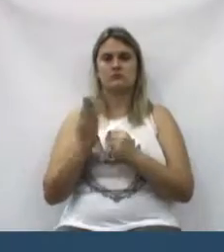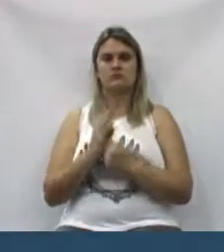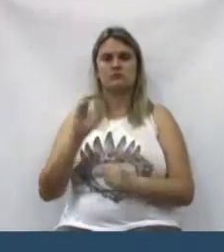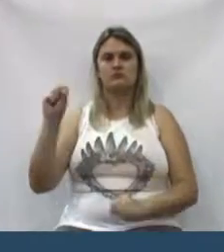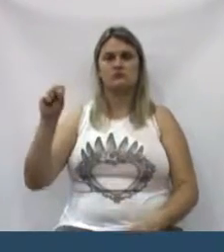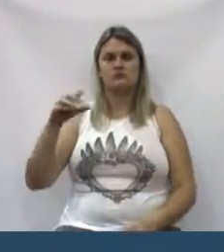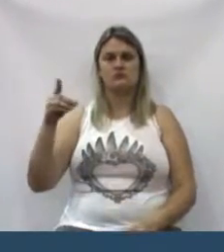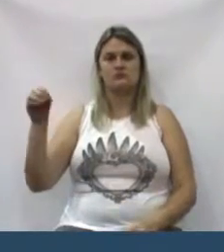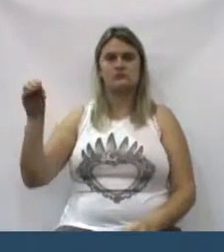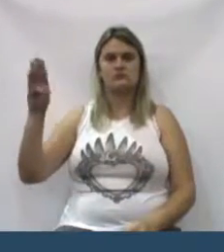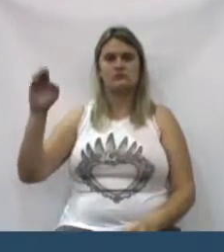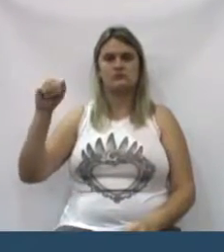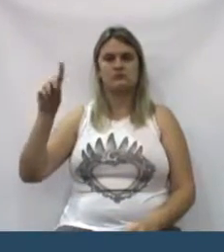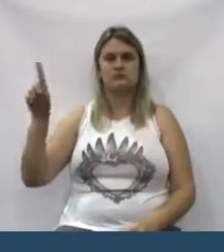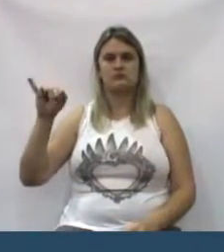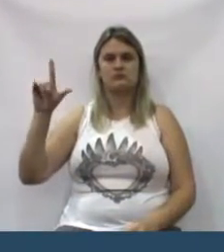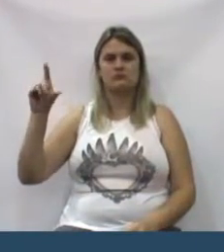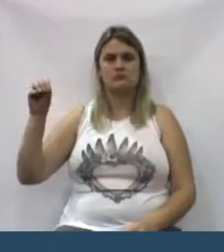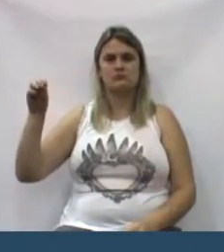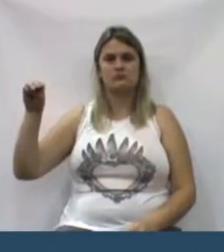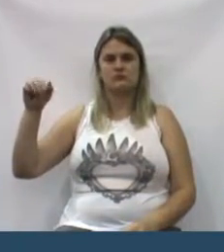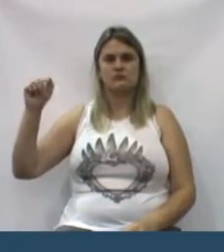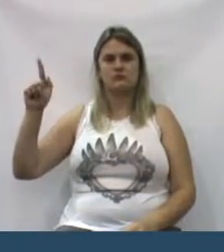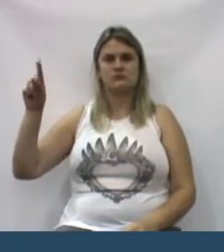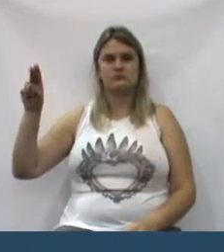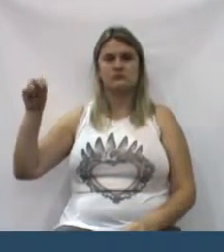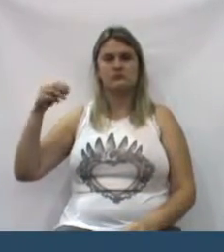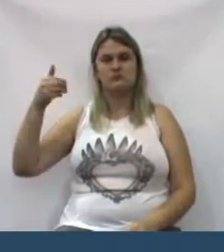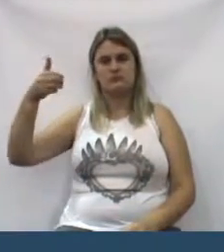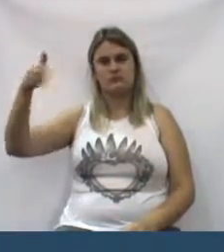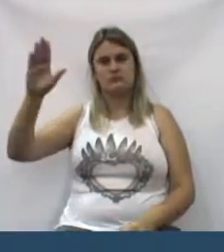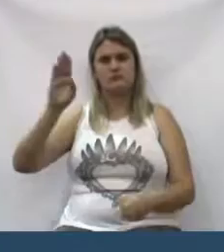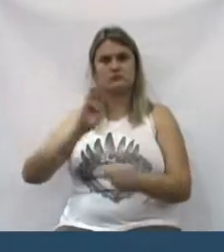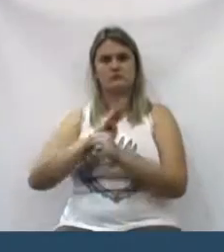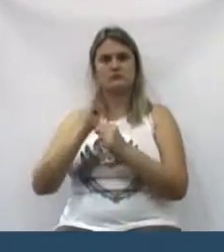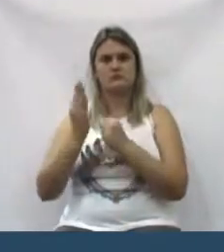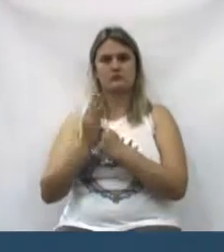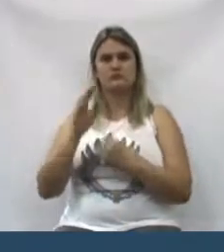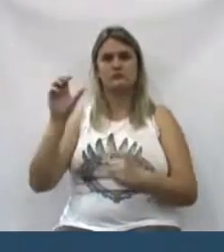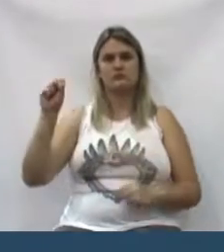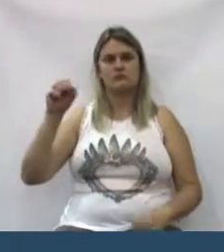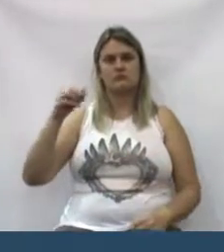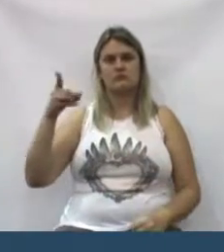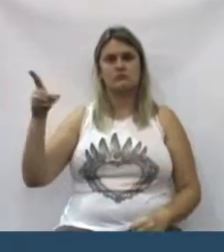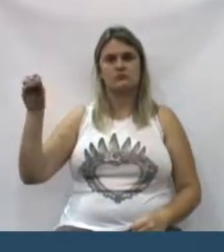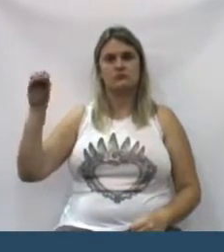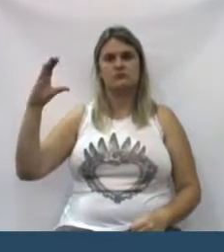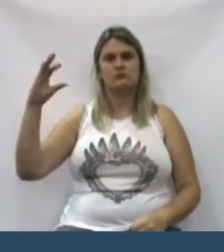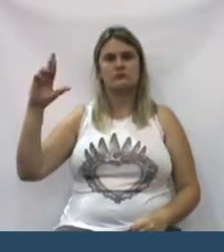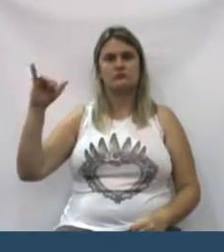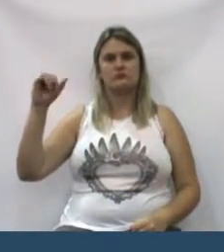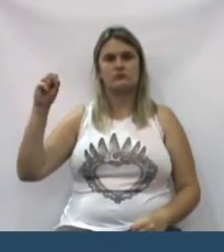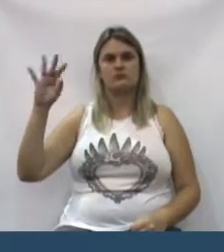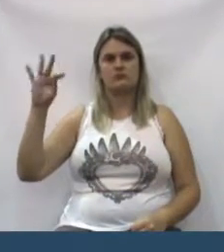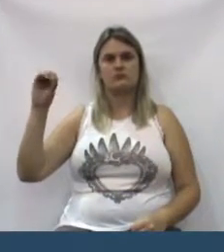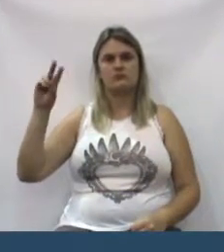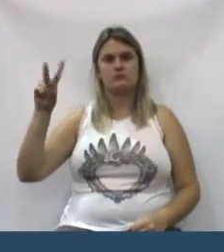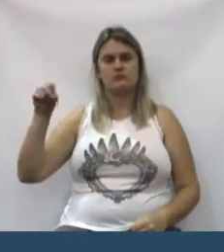Magno vai para São Cristóvão. Porque São Cristóvão já passa de 20 mil